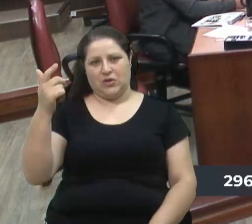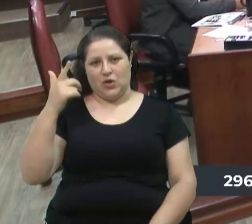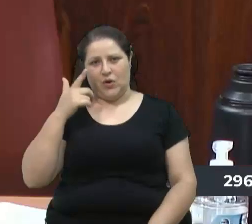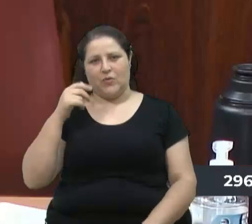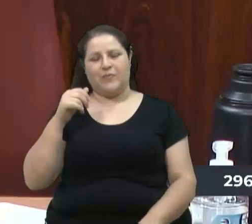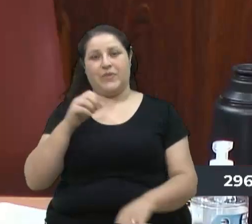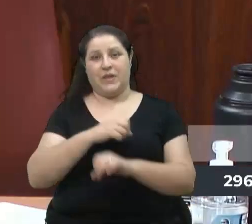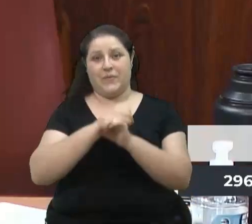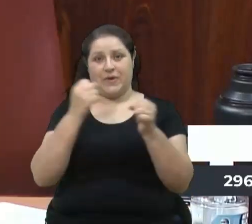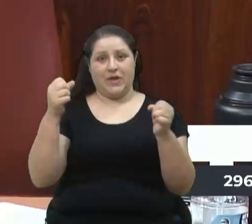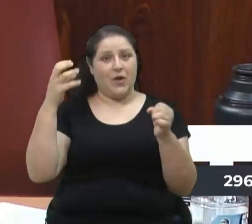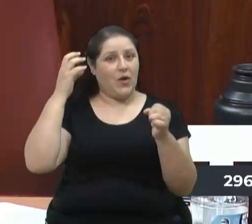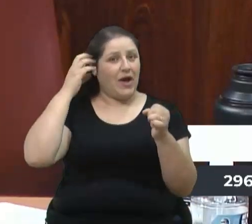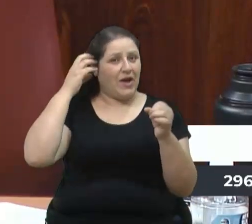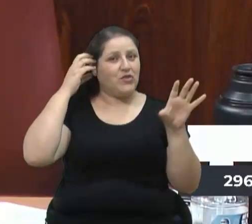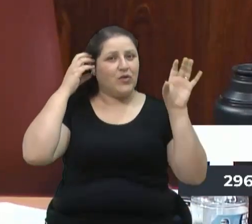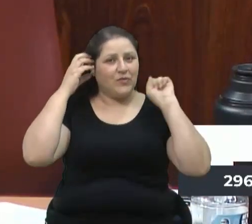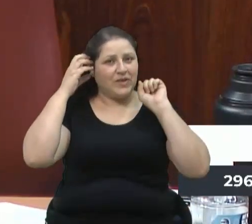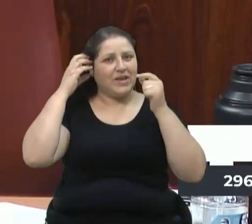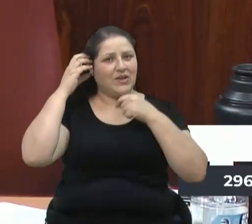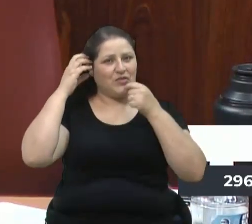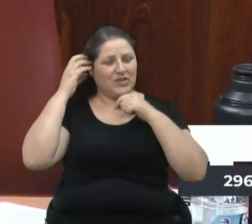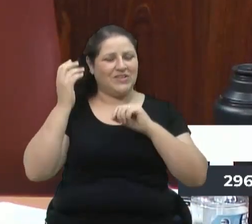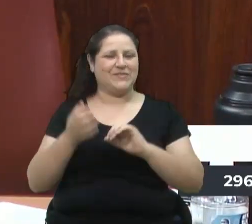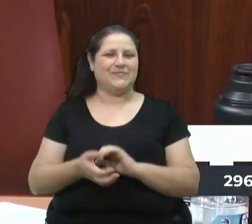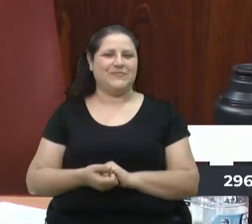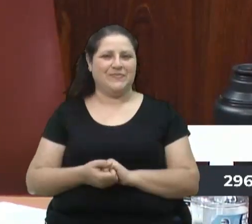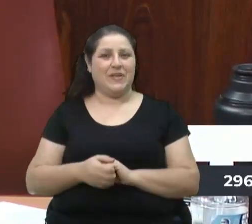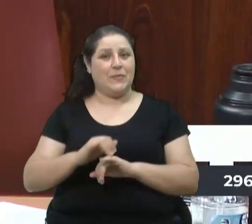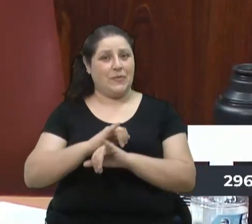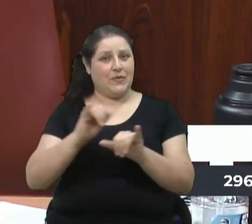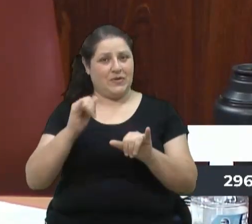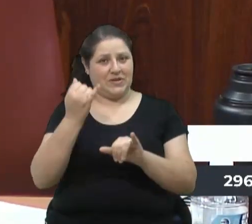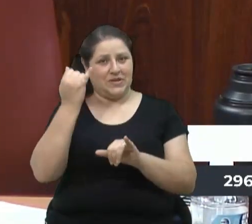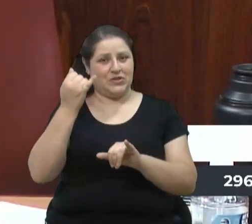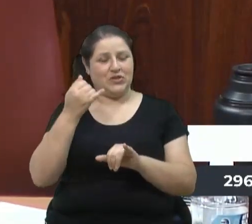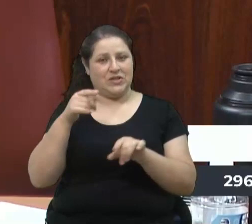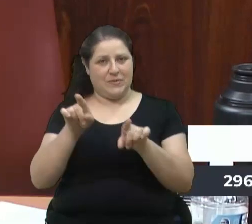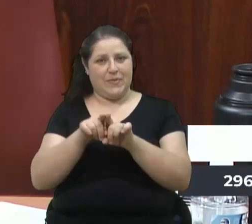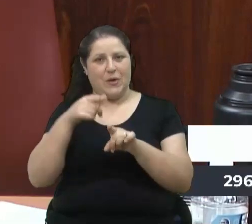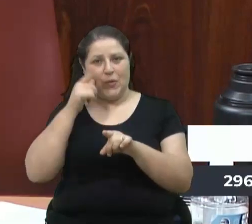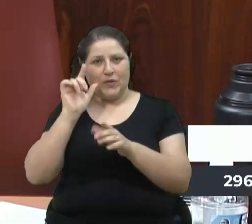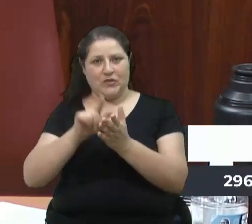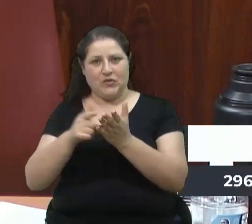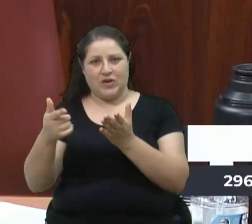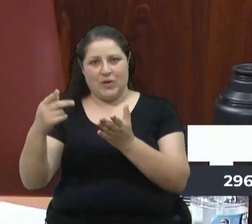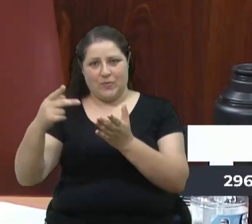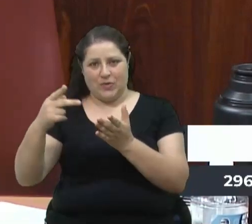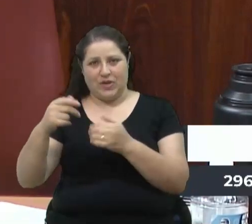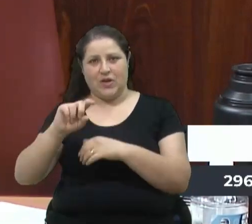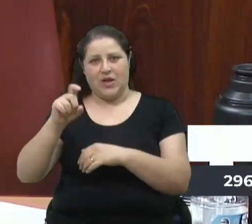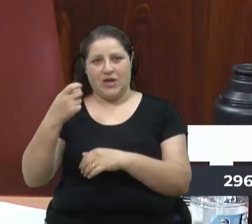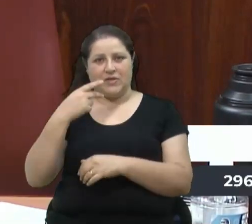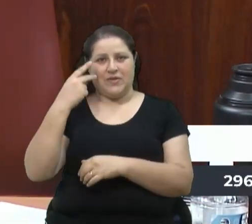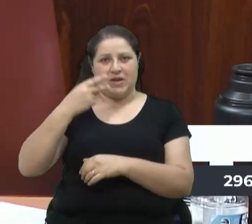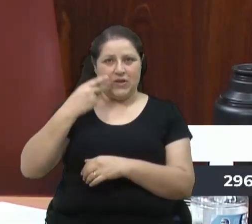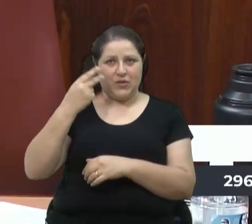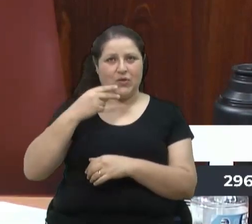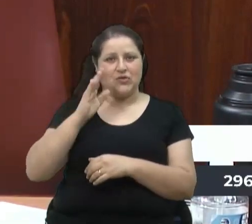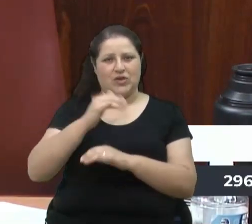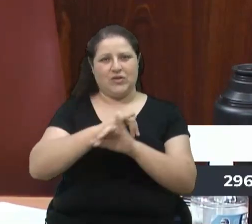Caxias, uma informação, acho importante, ontem, e no Pioneer, hoje está divulgado, o ex-vereador dessa casa,